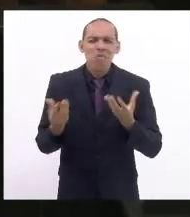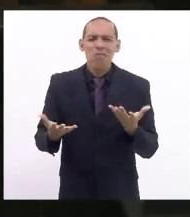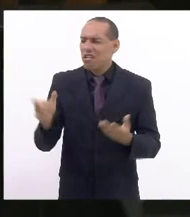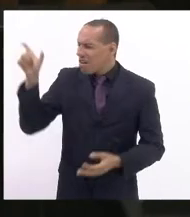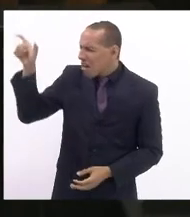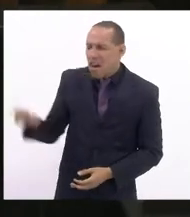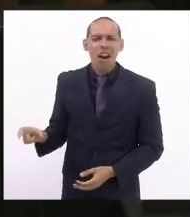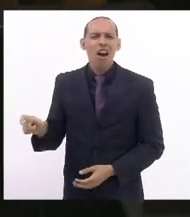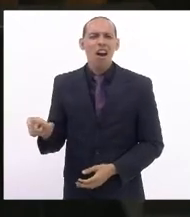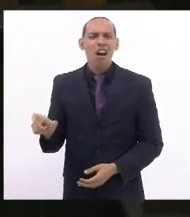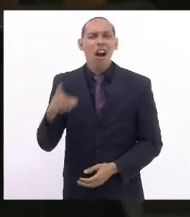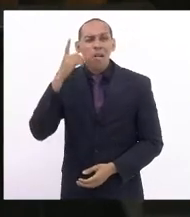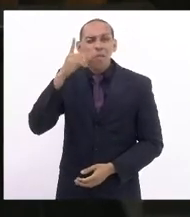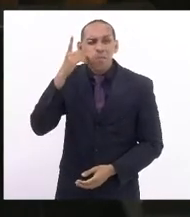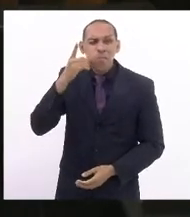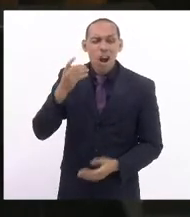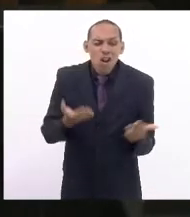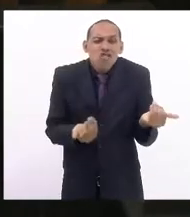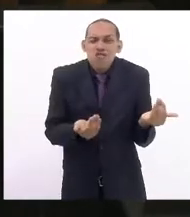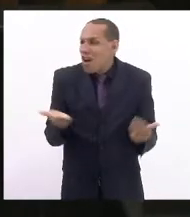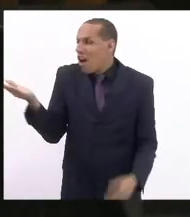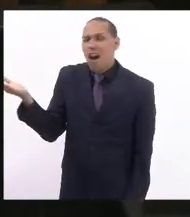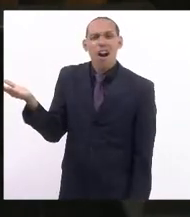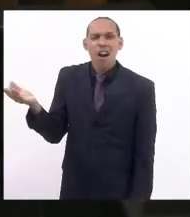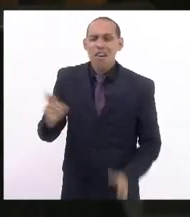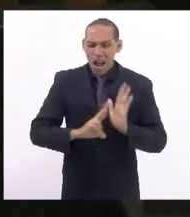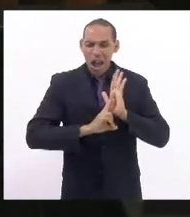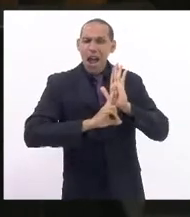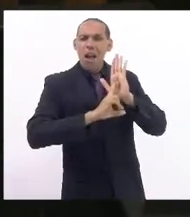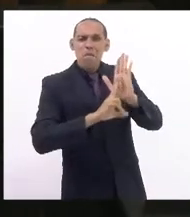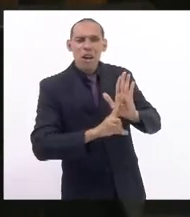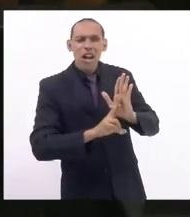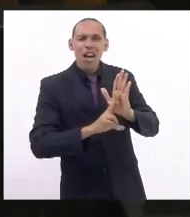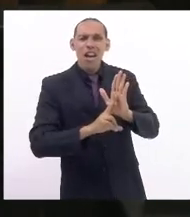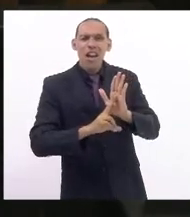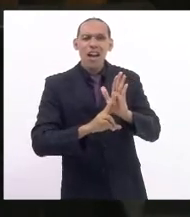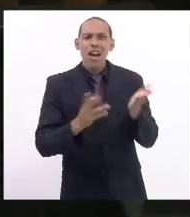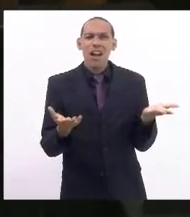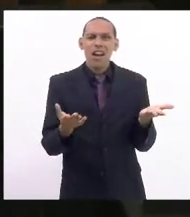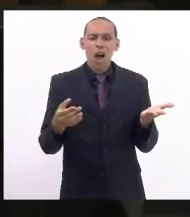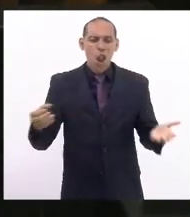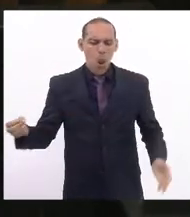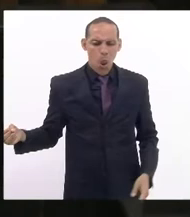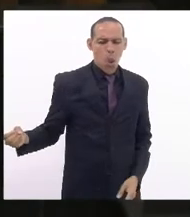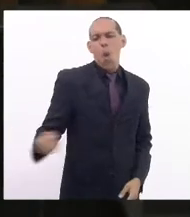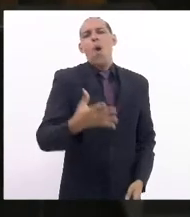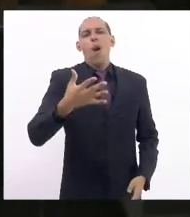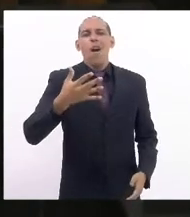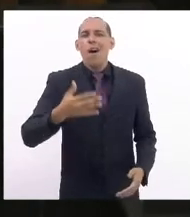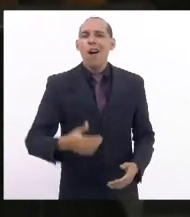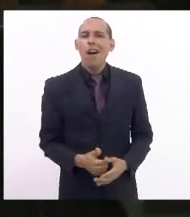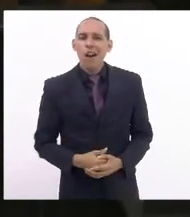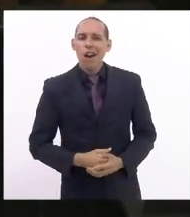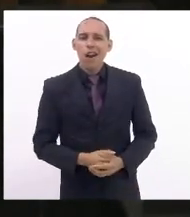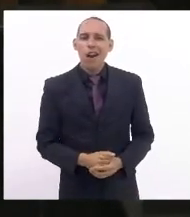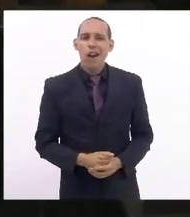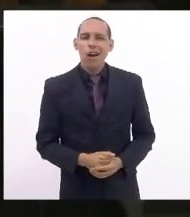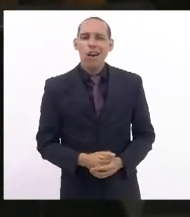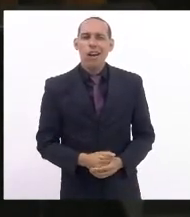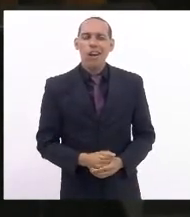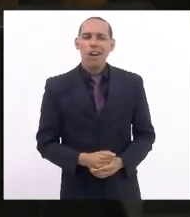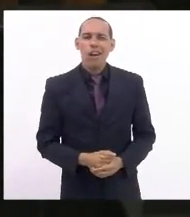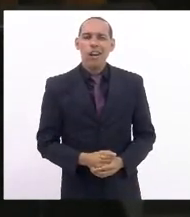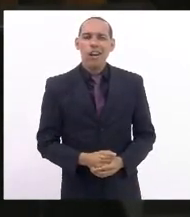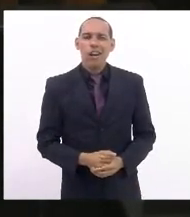jovem, que dizia-se representar a renovação, consegue